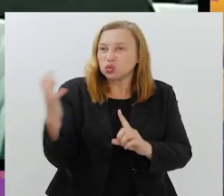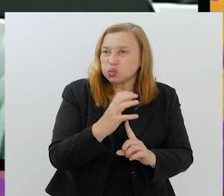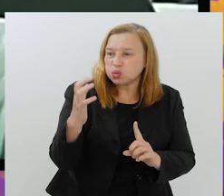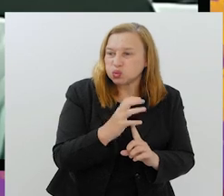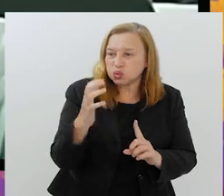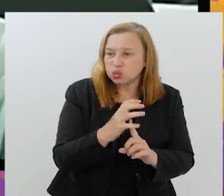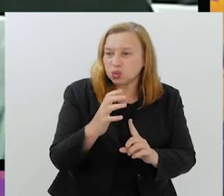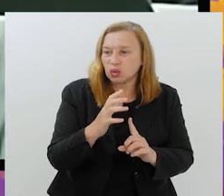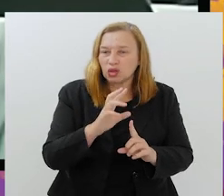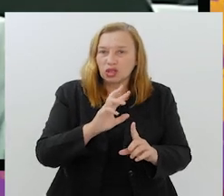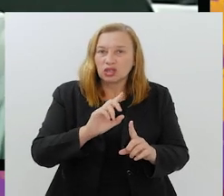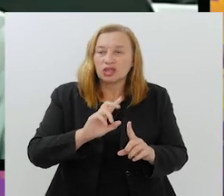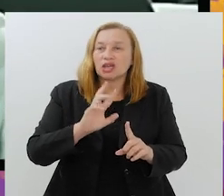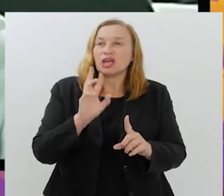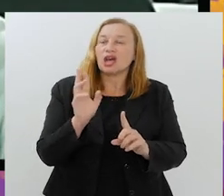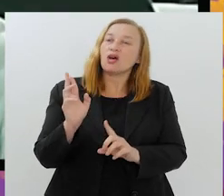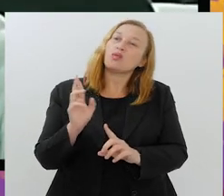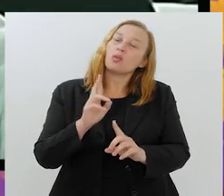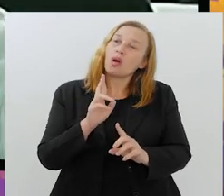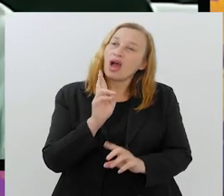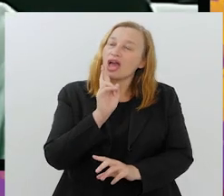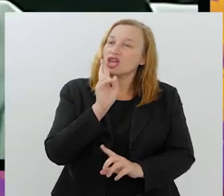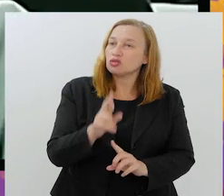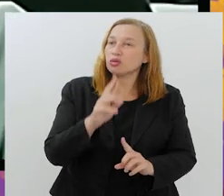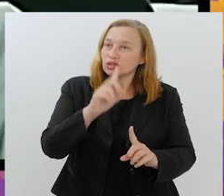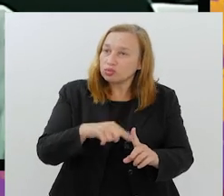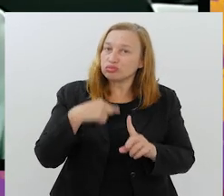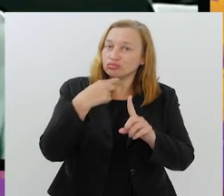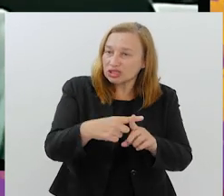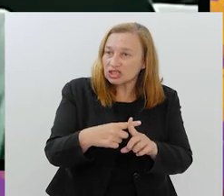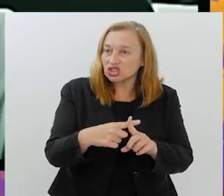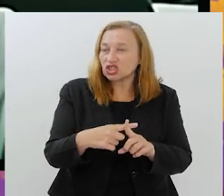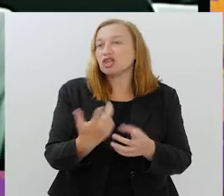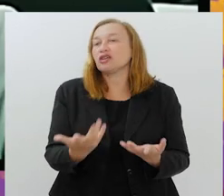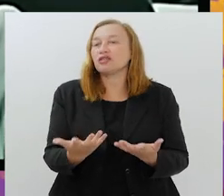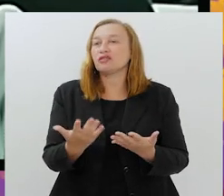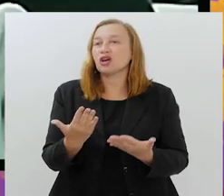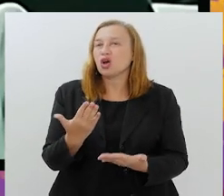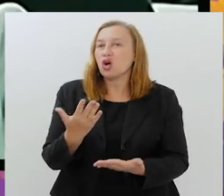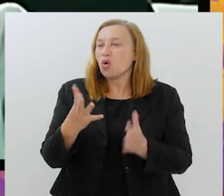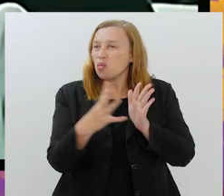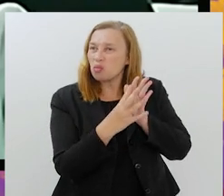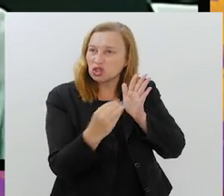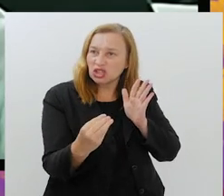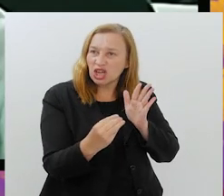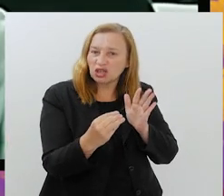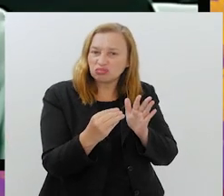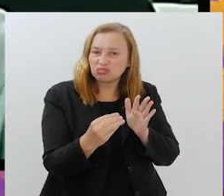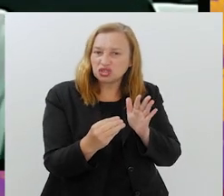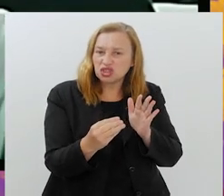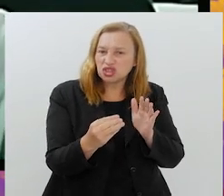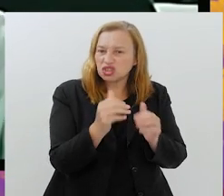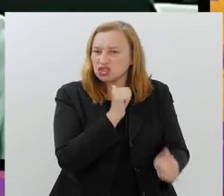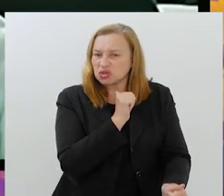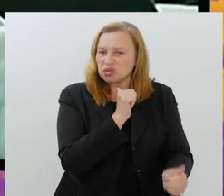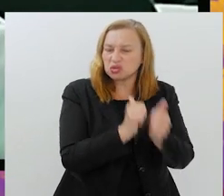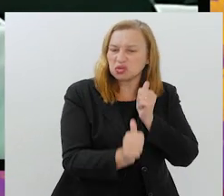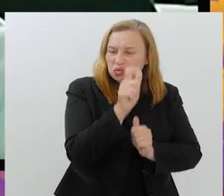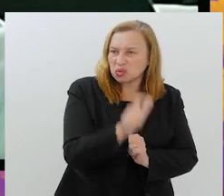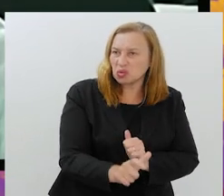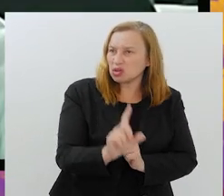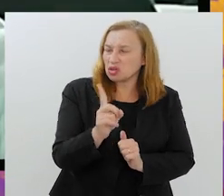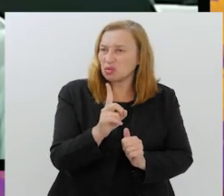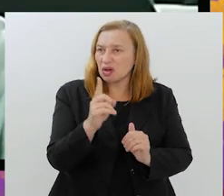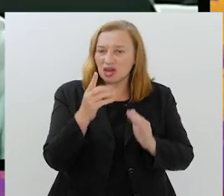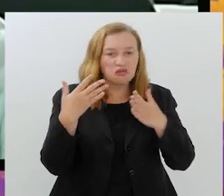e aí vai para campo, uma seleção sem autoconfiança, de um modelo de jogo que não é bem assimilado, de